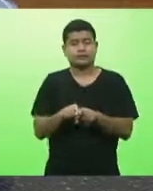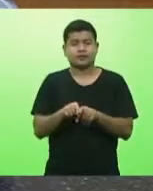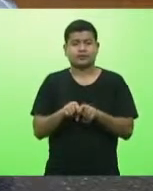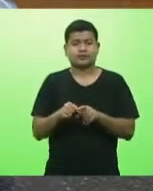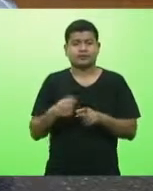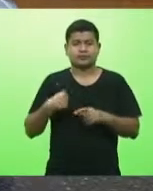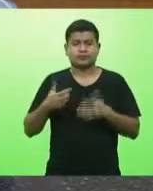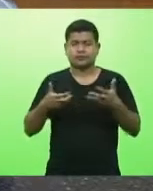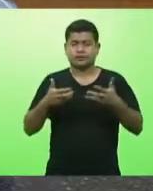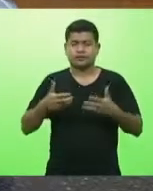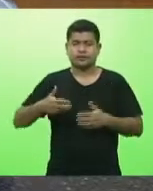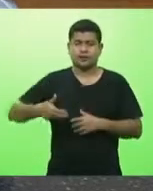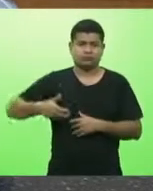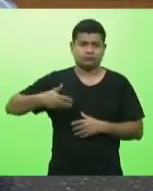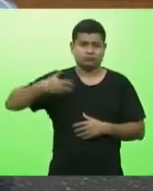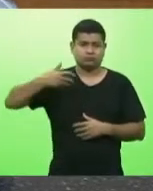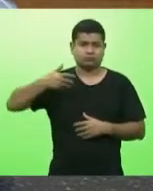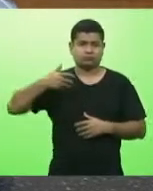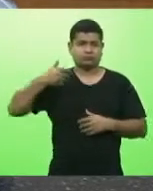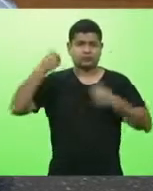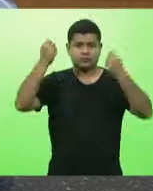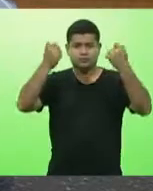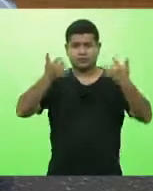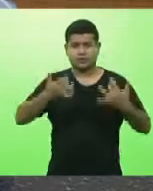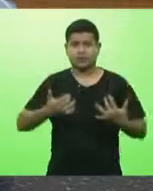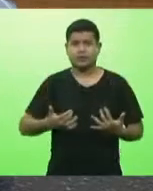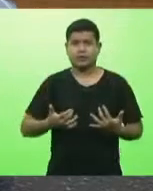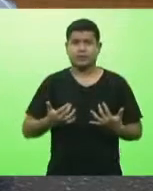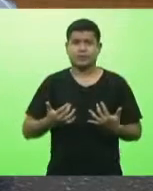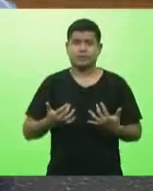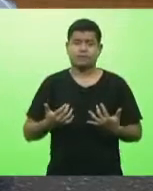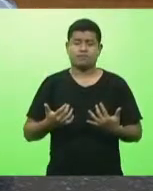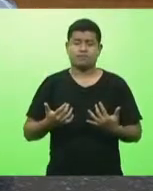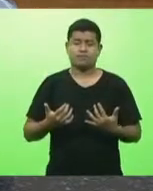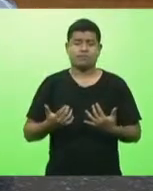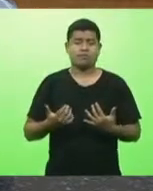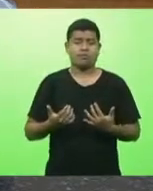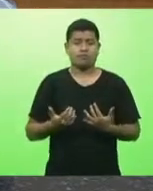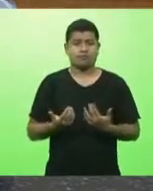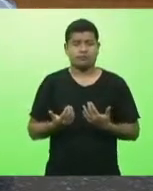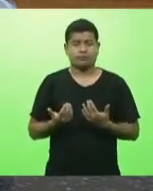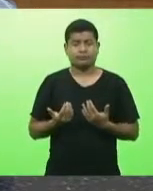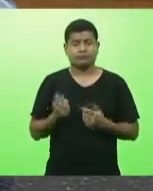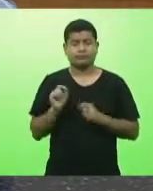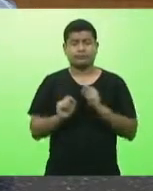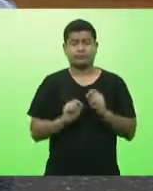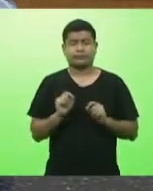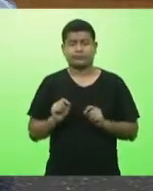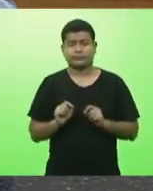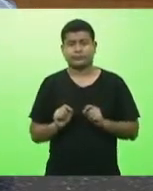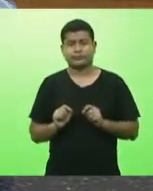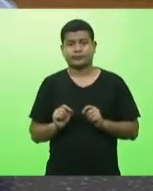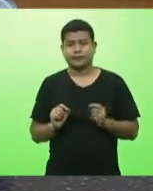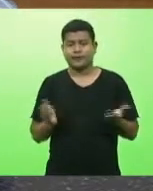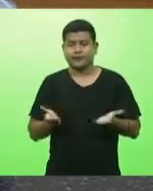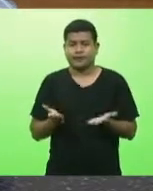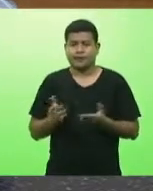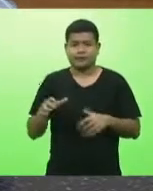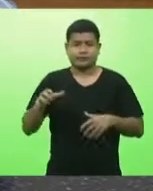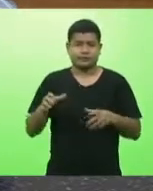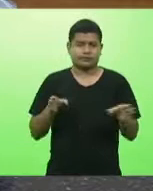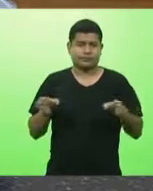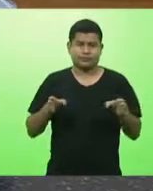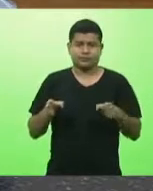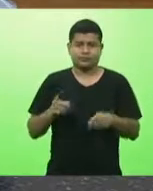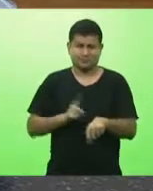como o destino da tristeza que se abate sobre todos nós